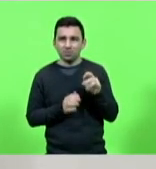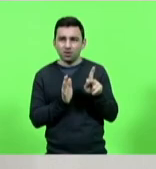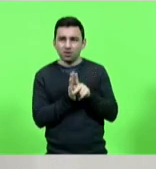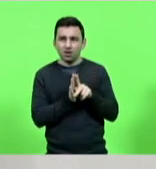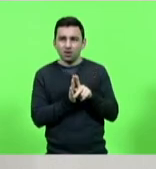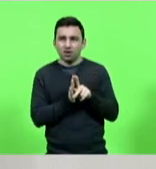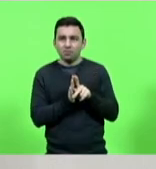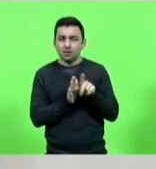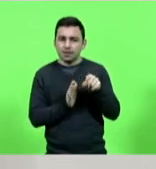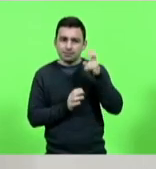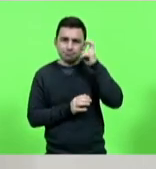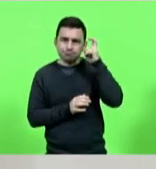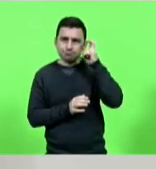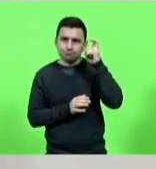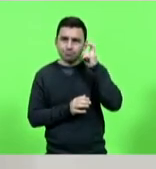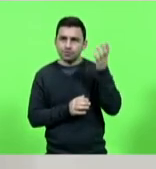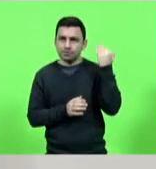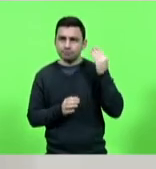inteligente,